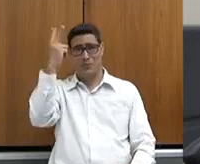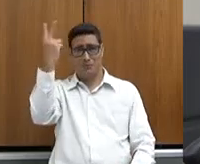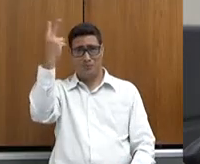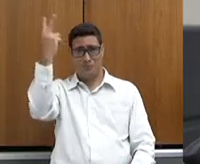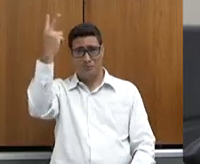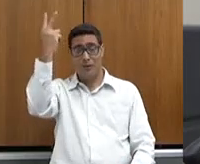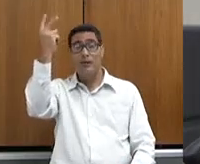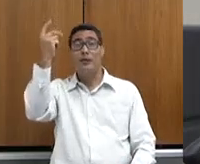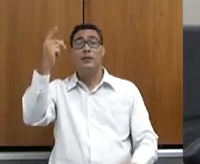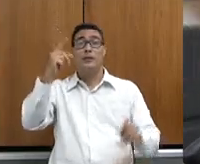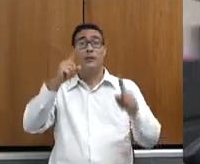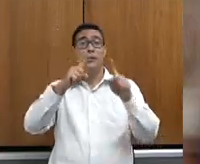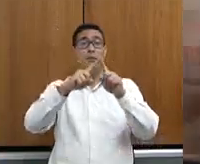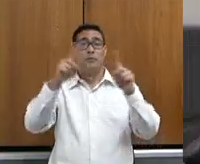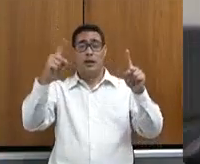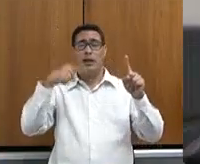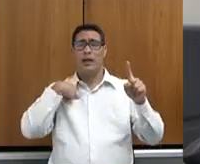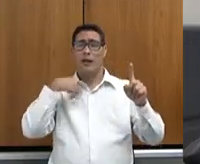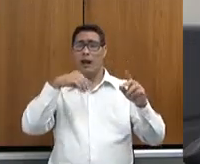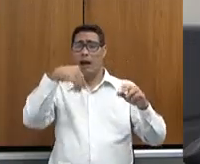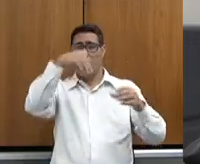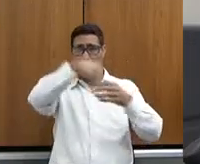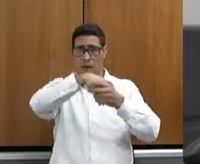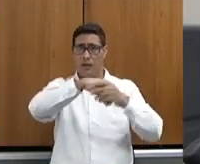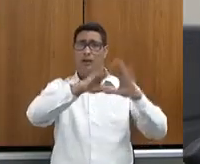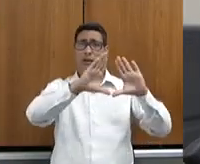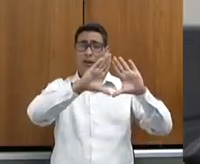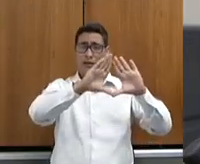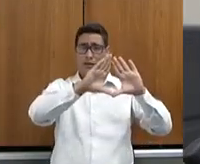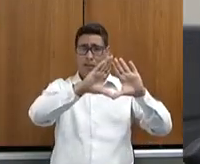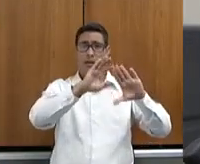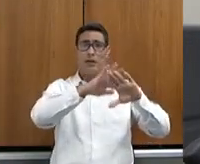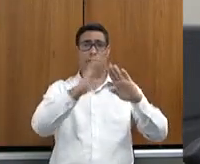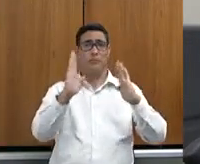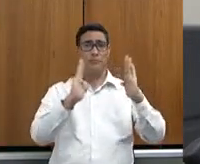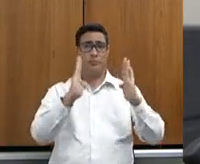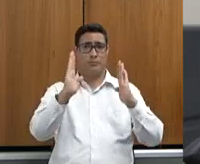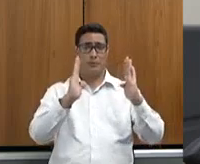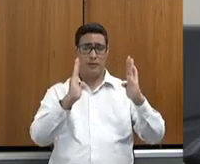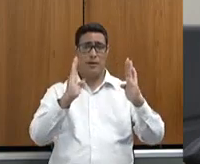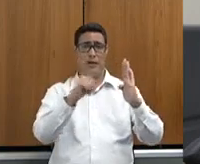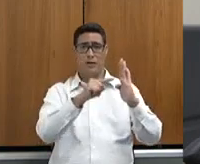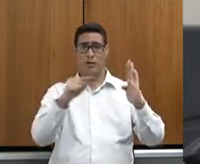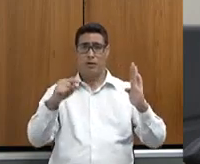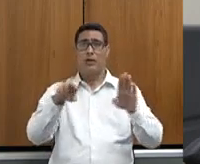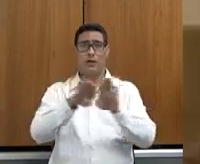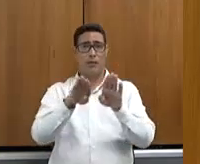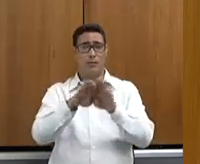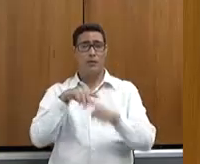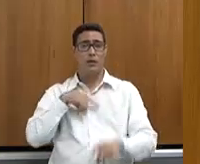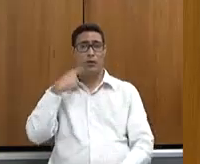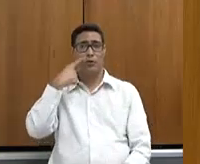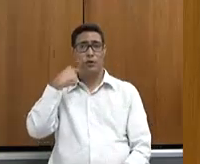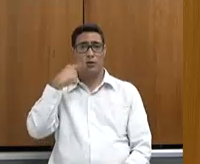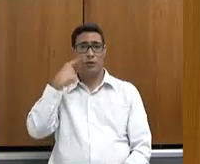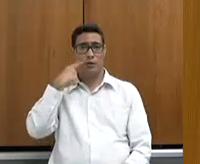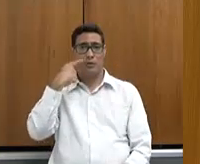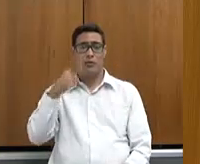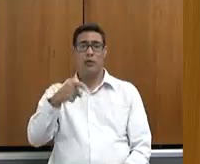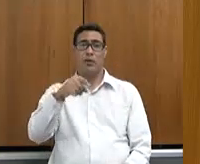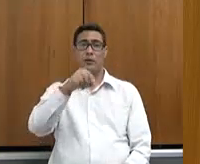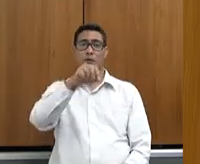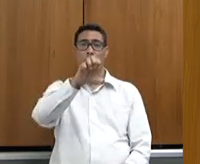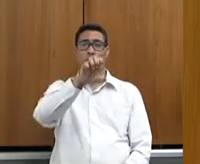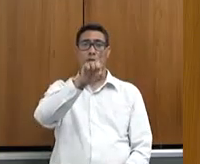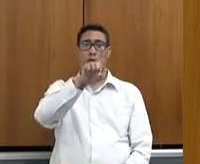aqui na Assembleia, e vejo aqui na mesa o deputado Antônio Carlos Arantes, que é um baluarte